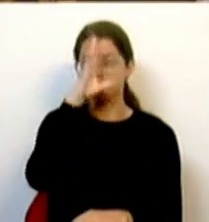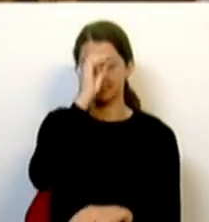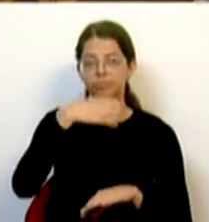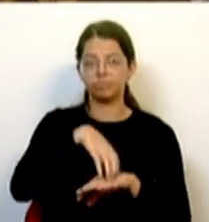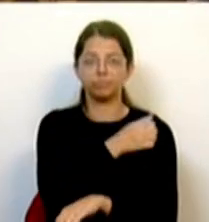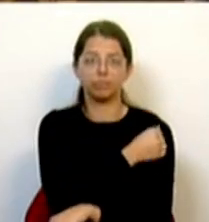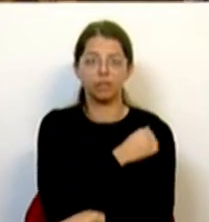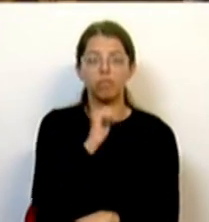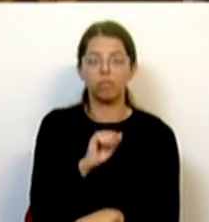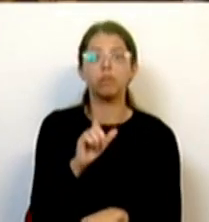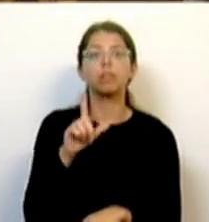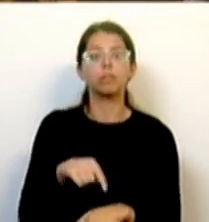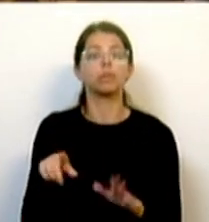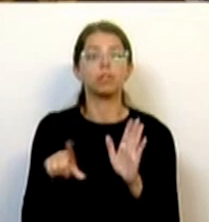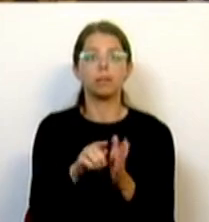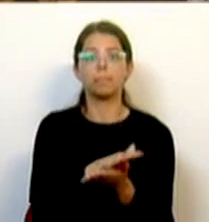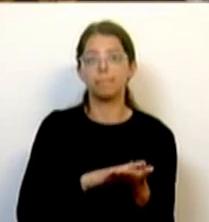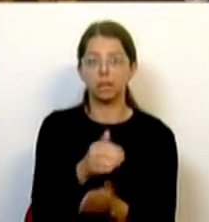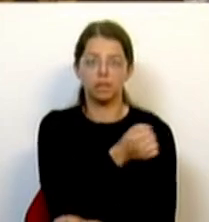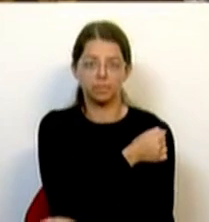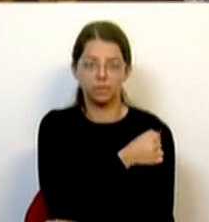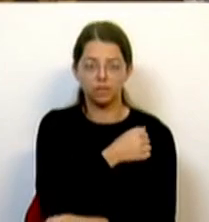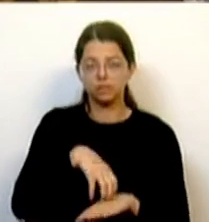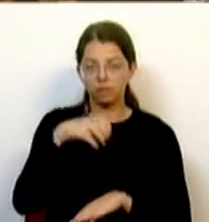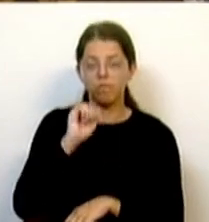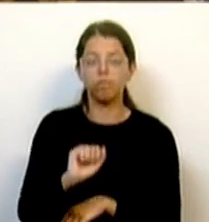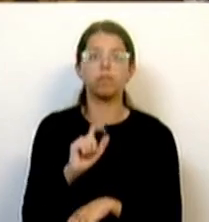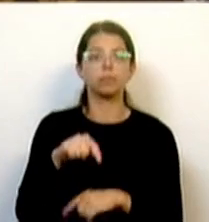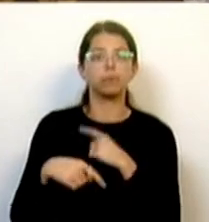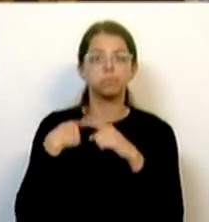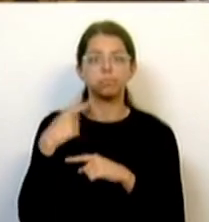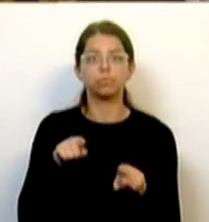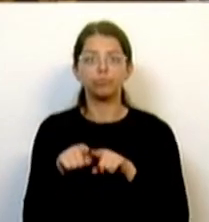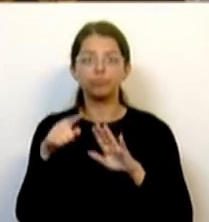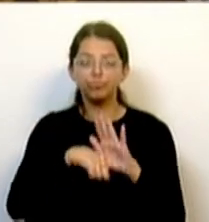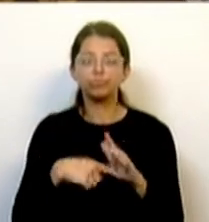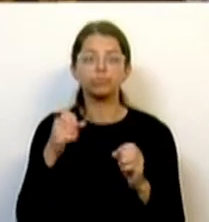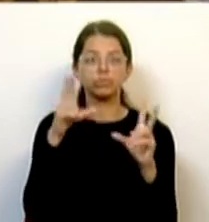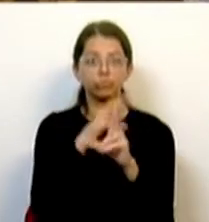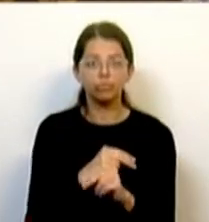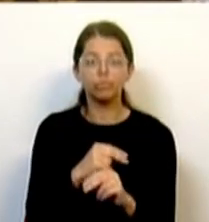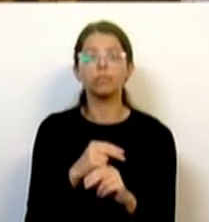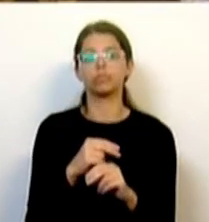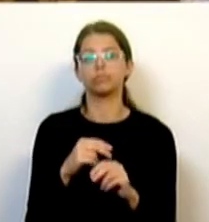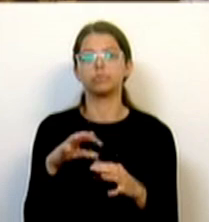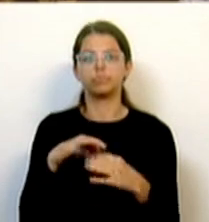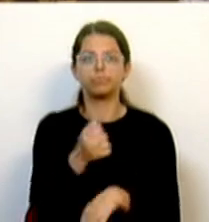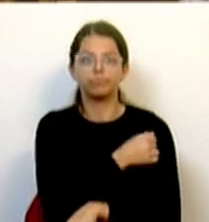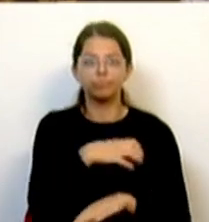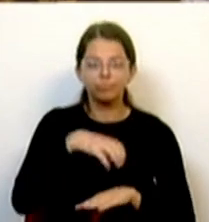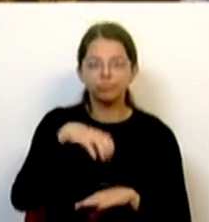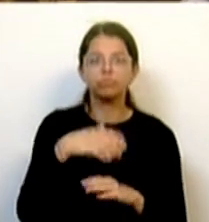com a criação de uma lei de bases da habitação, com a criação de uma nova geração de políticas da habitação, com o aumento do número de fogos